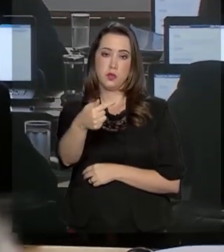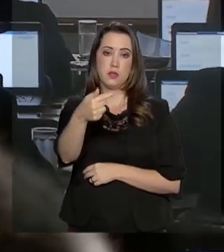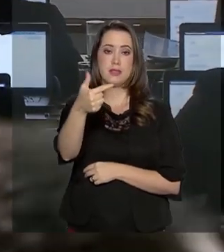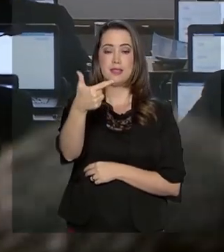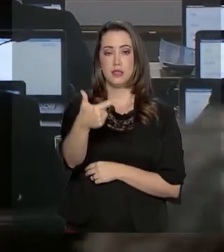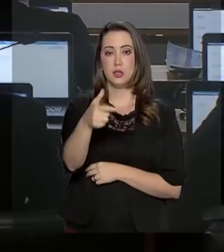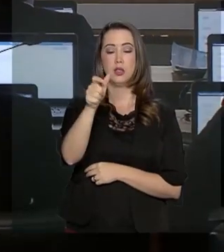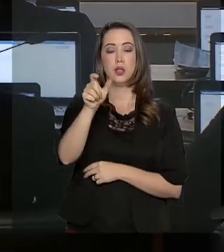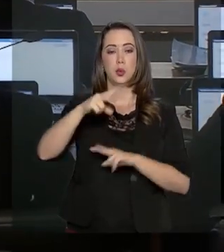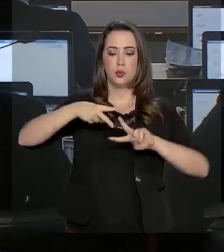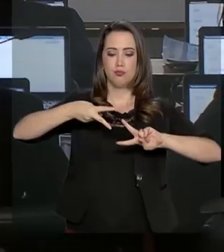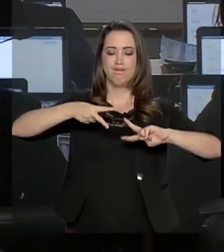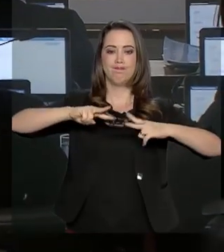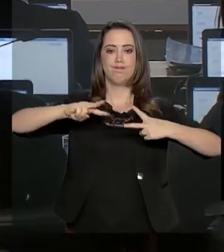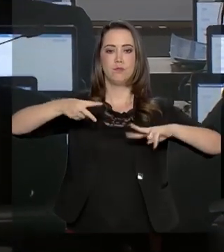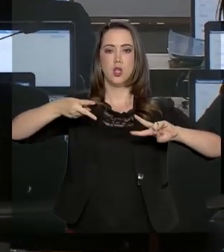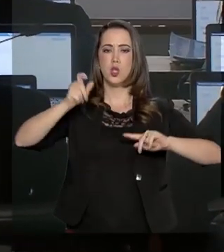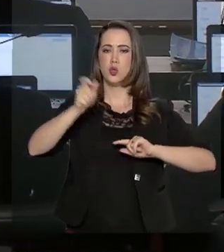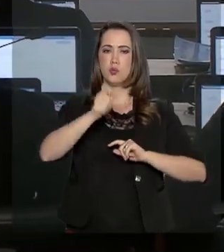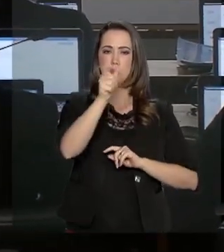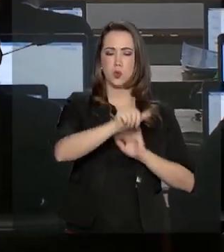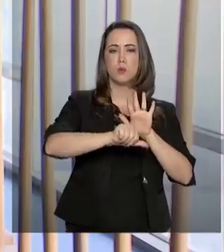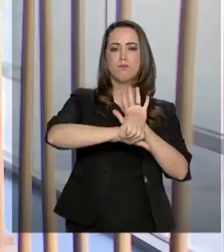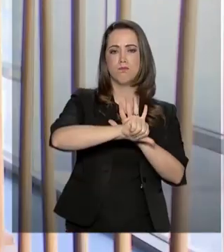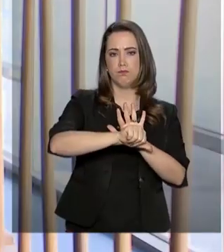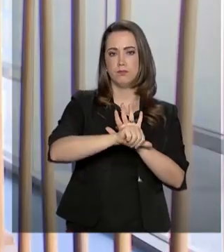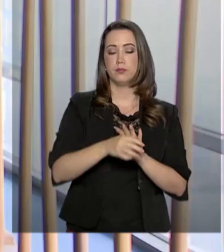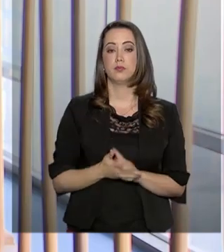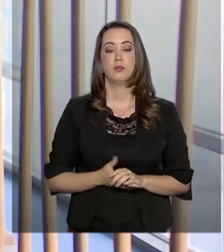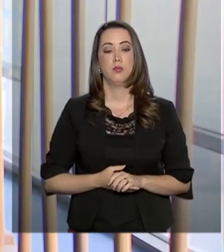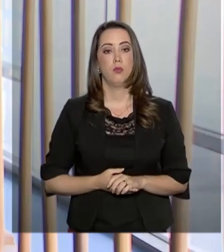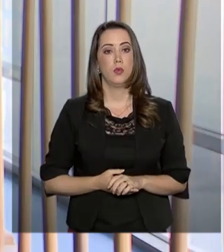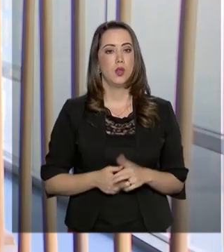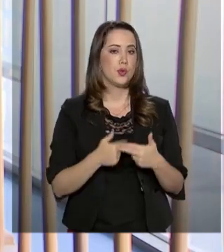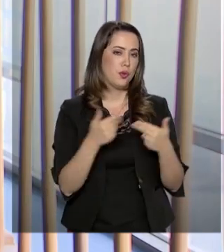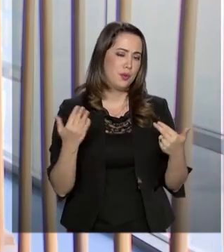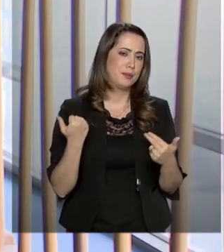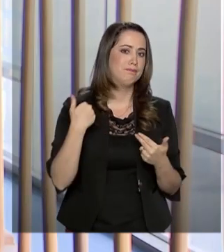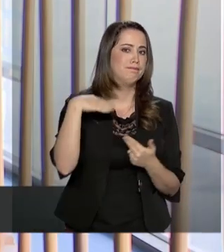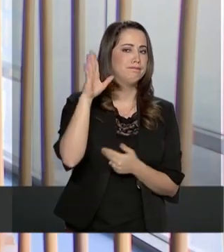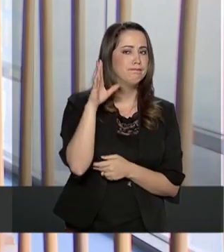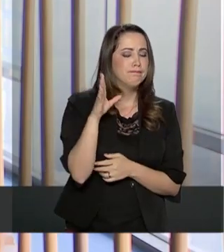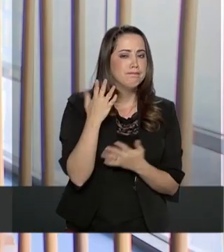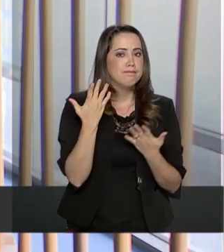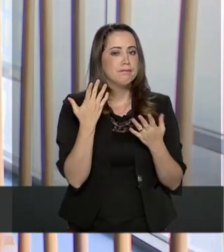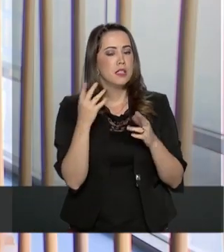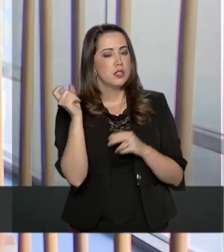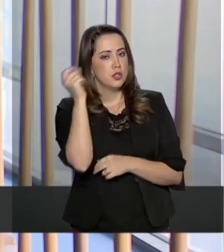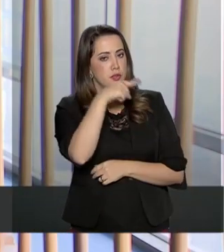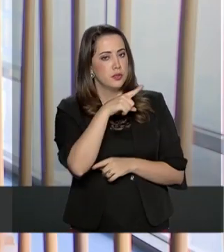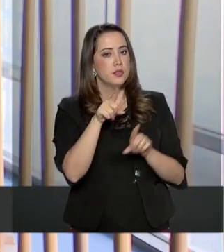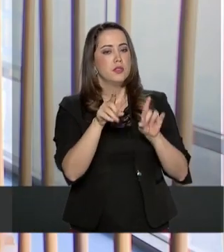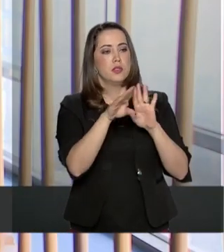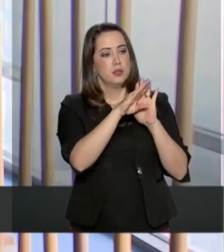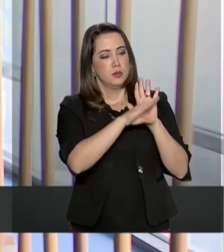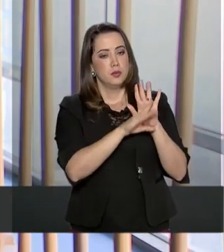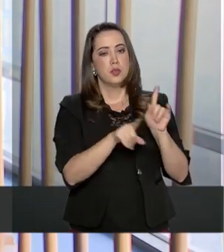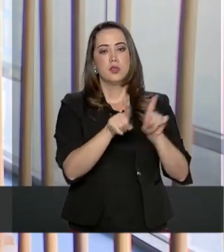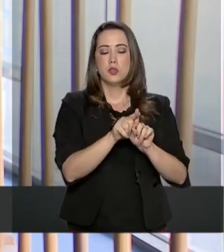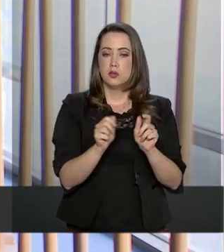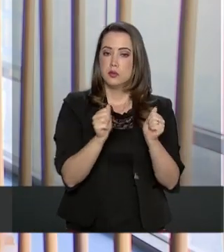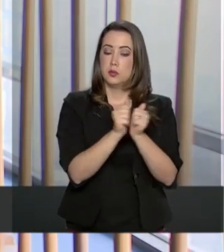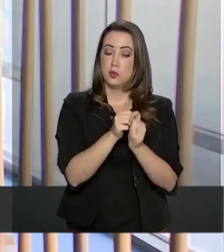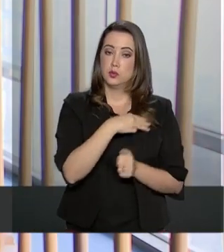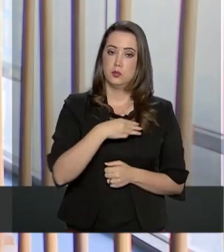vestígios biológicos de criminosos. Os itens mais polêmicos do projeto anticrime também não ficaram de fora.